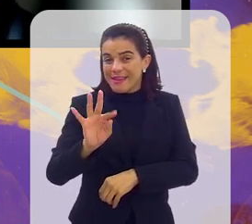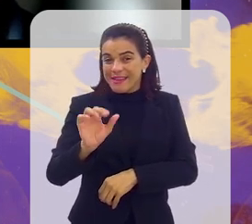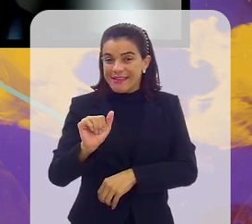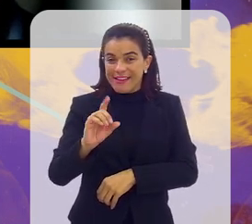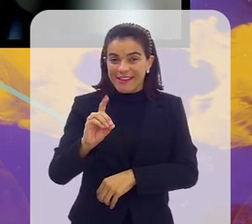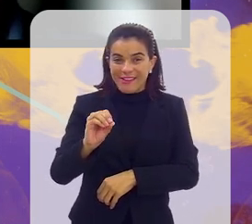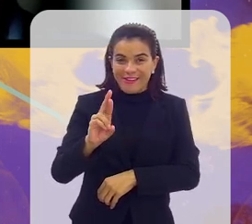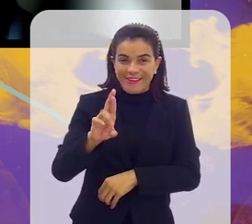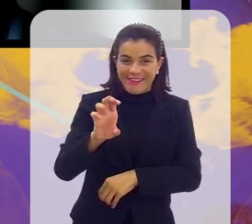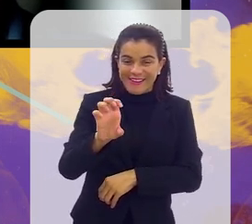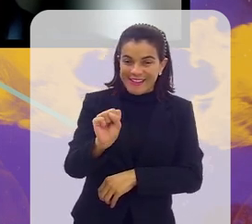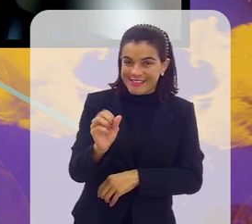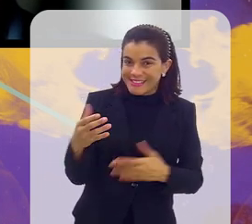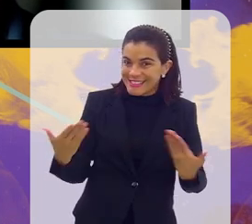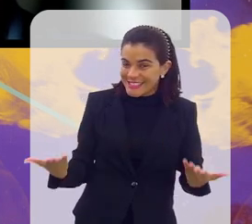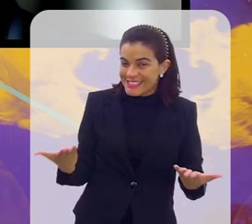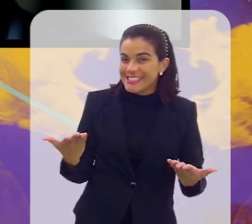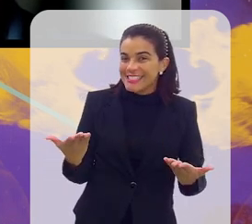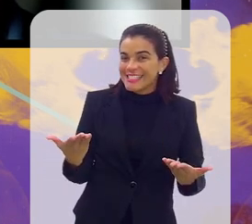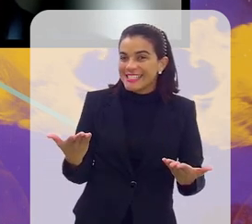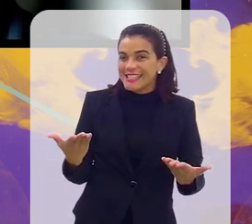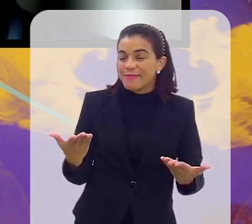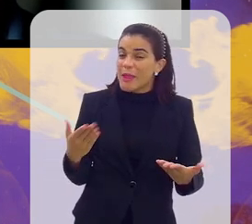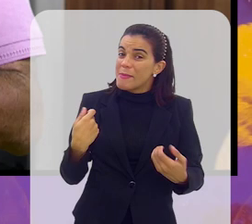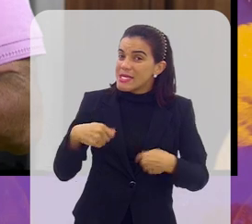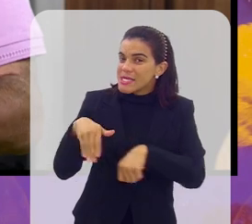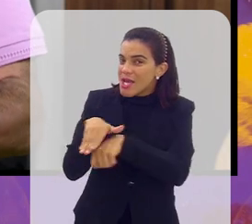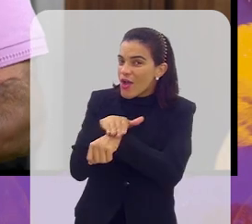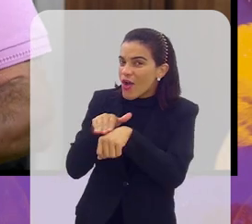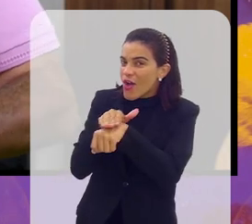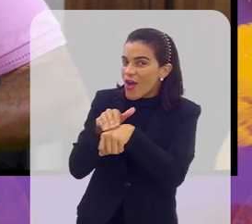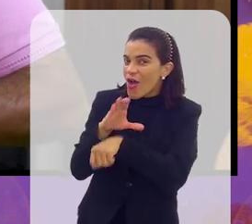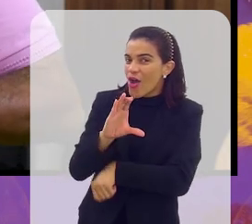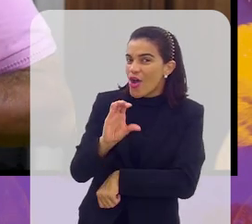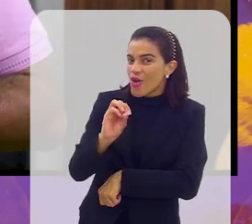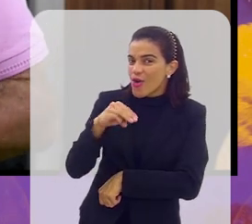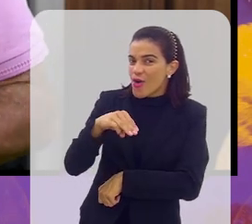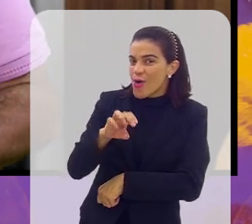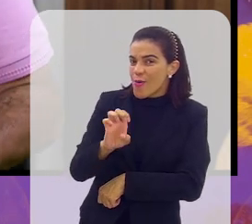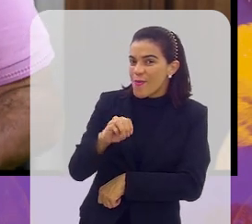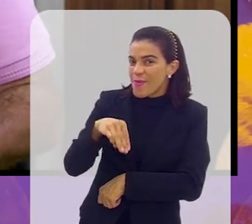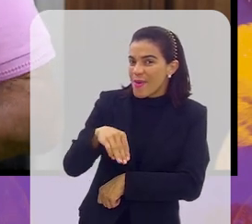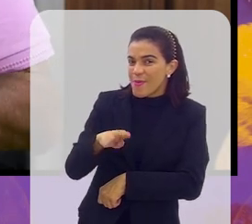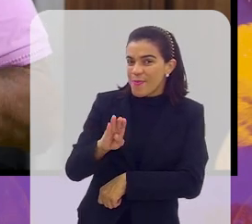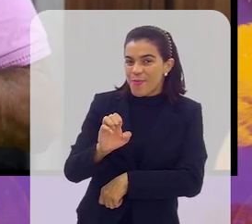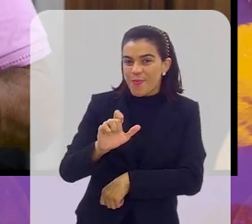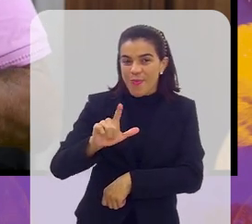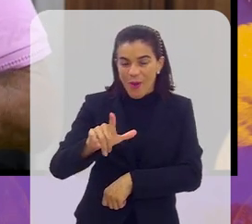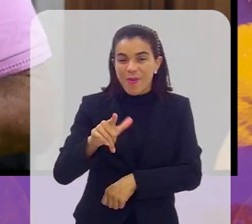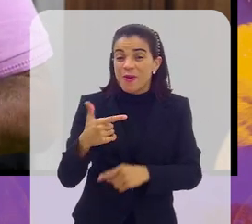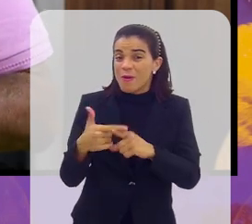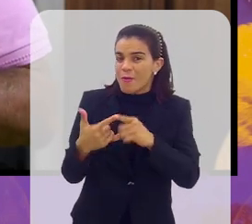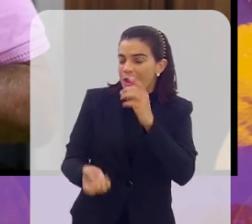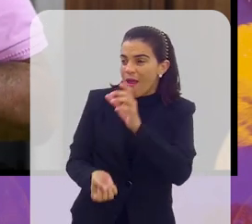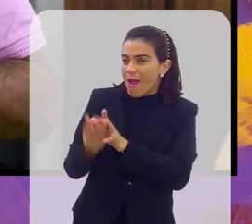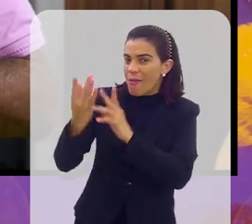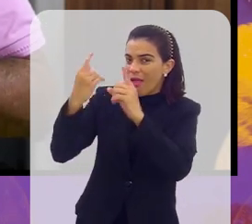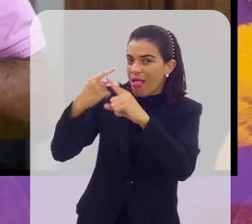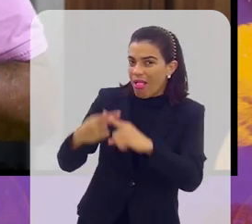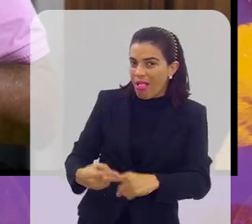Mas aí tem que falar também com a Comebol, né? Porque aí quando começam a aparecer competições, aí